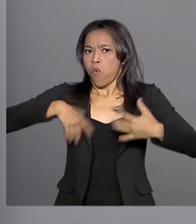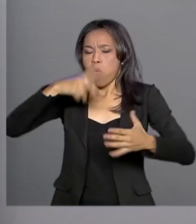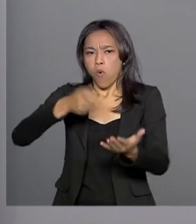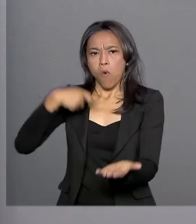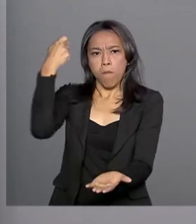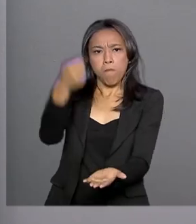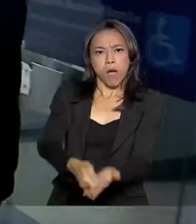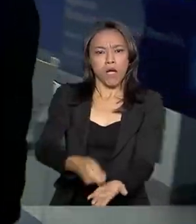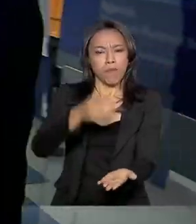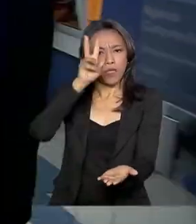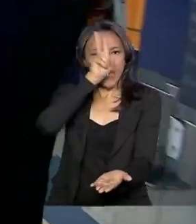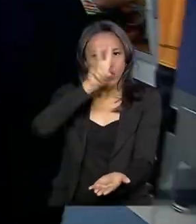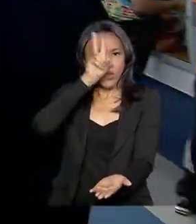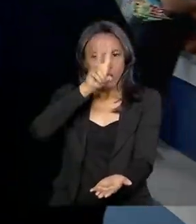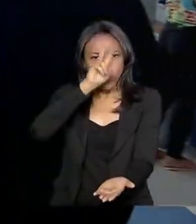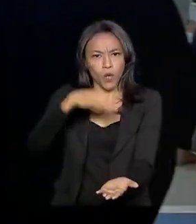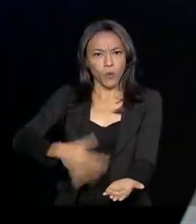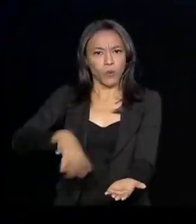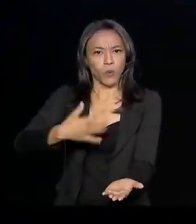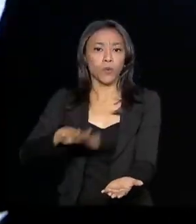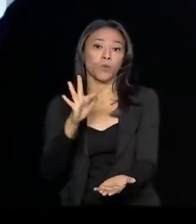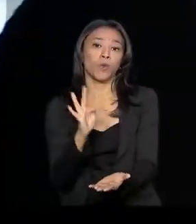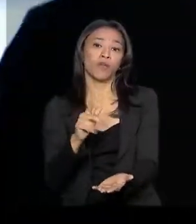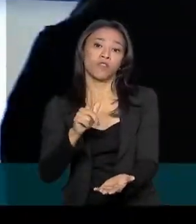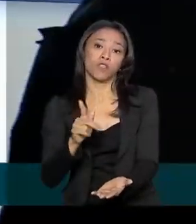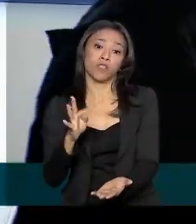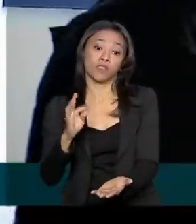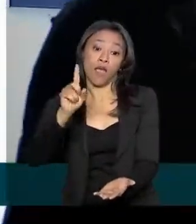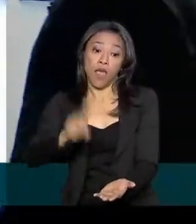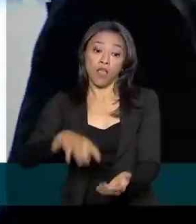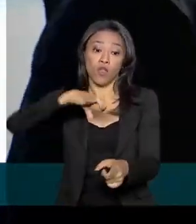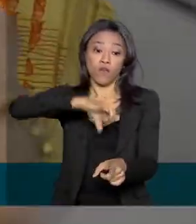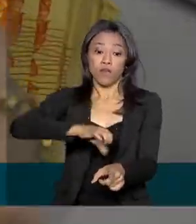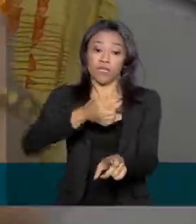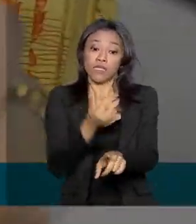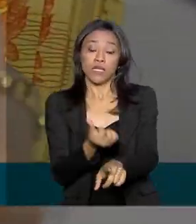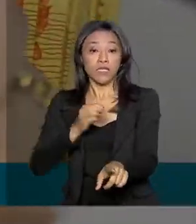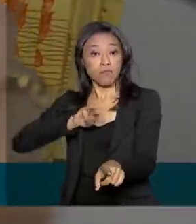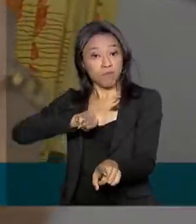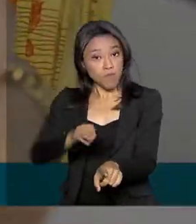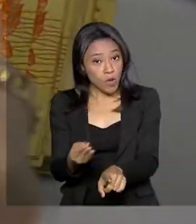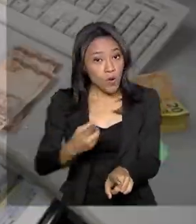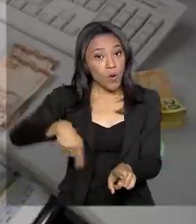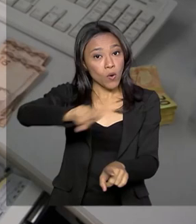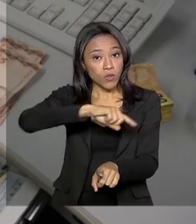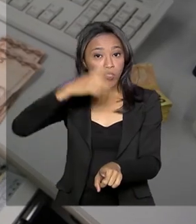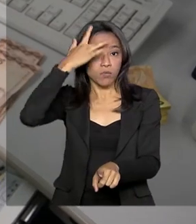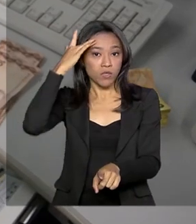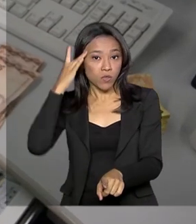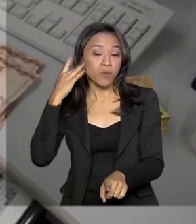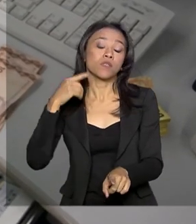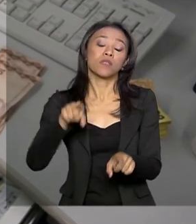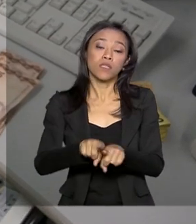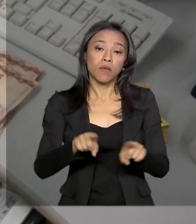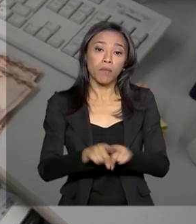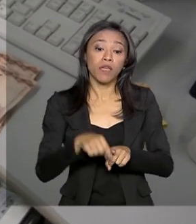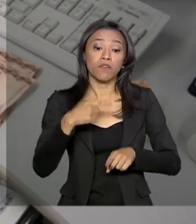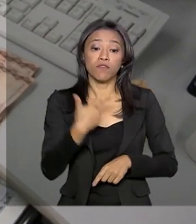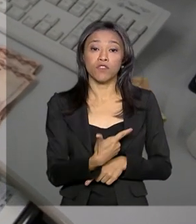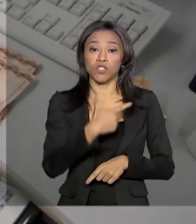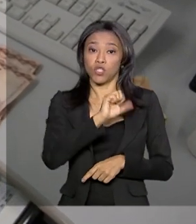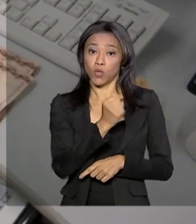do FGTS. Serão 96 milhões de beneficiados e uma injeção de pelo menos 28